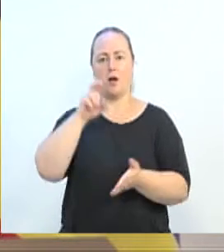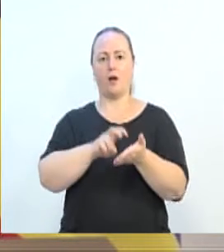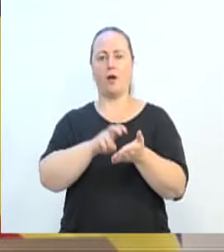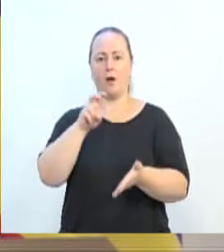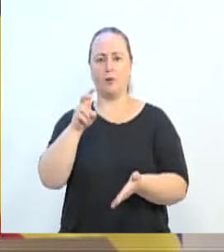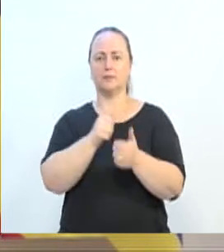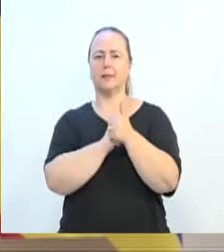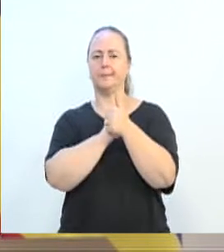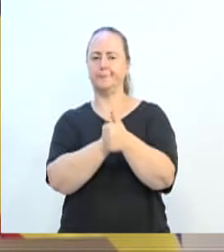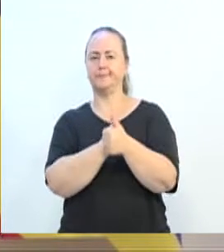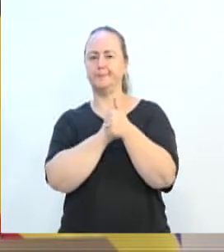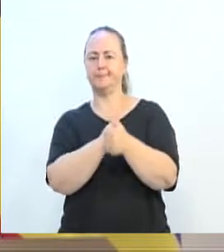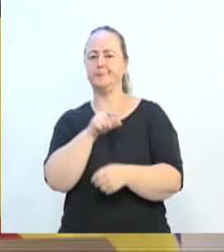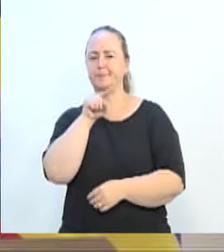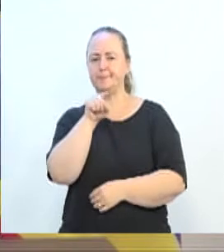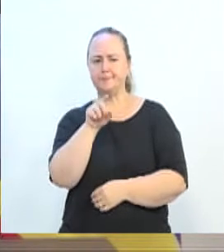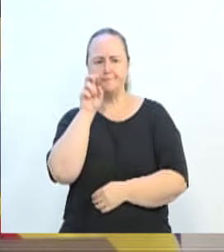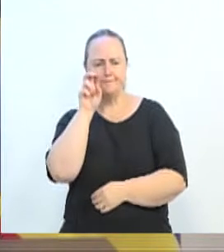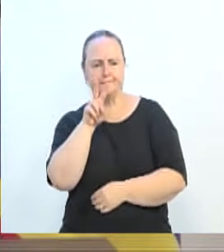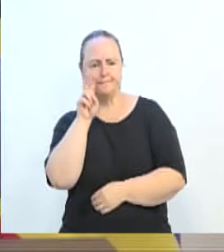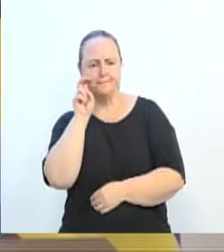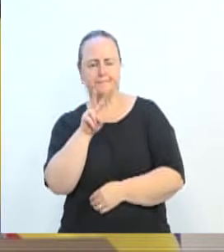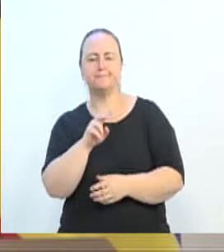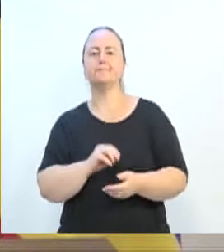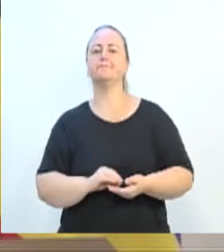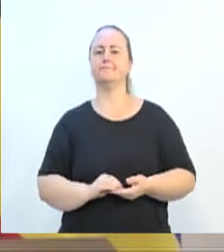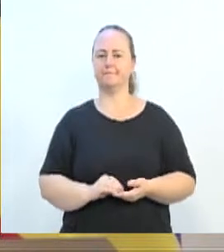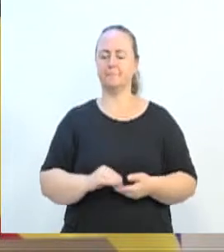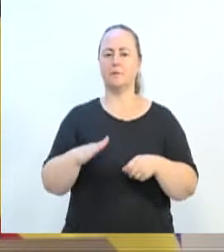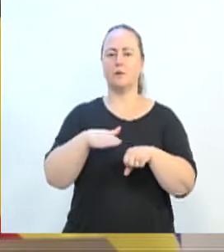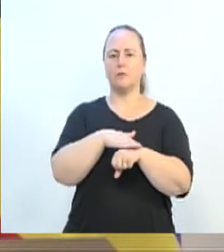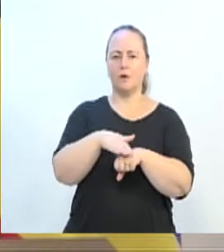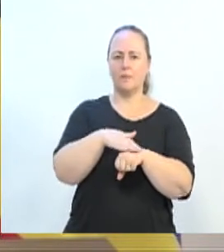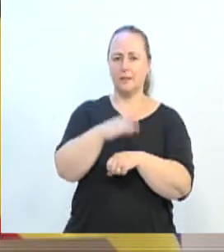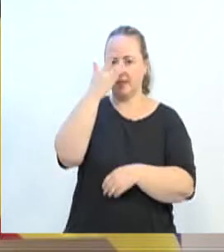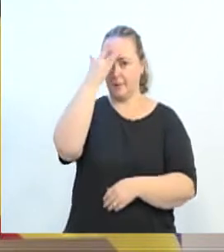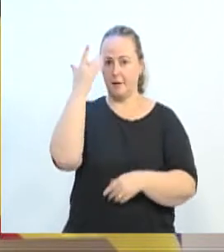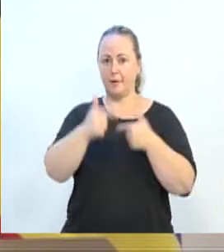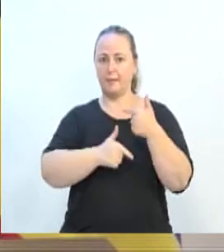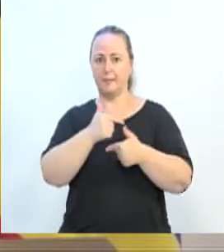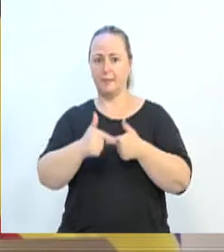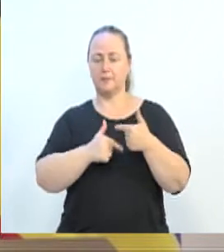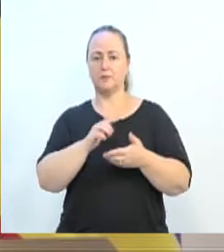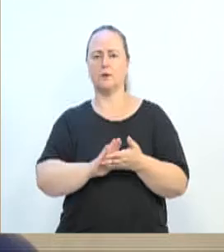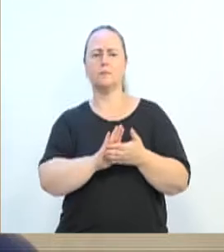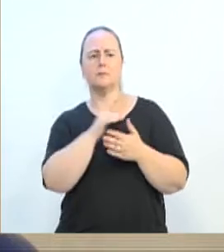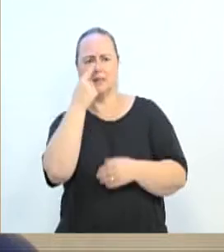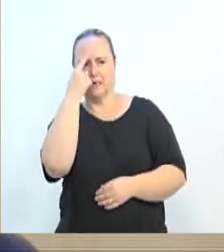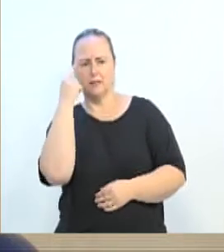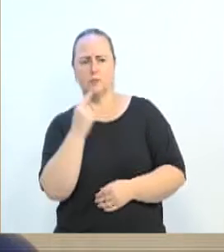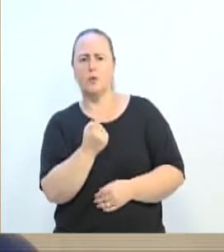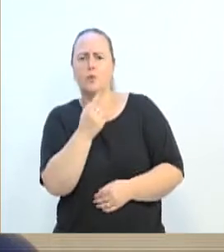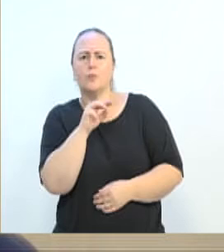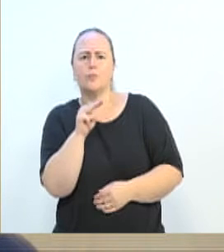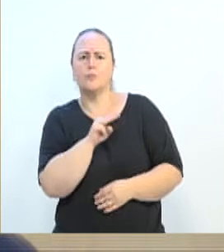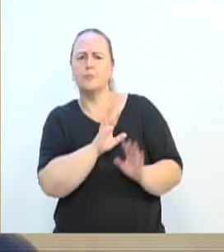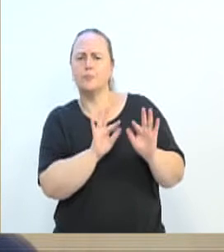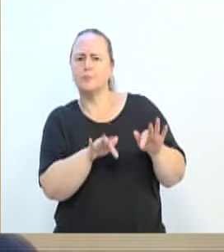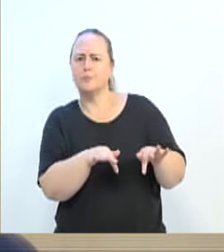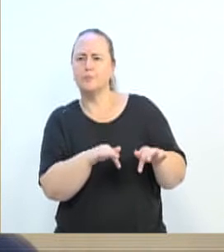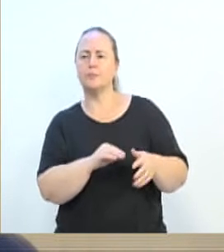essa obra importante, inclusive, falando lá com os operadores. Vereador Ito, mais um minuto para finalizar?